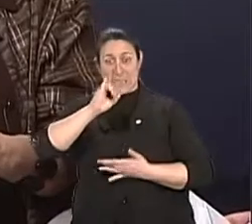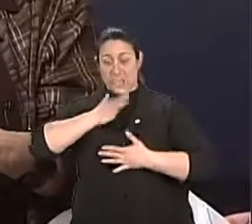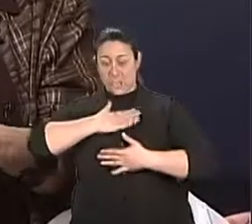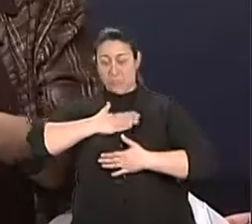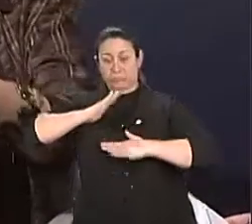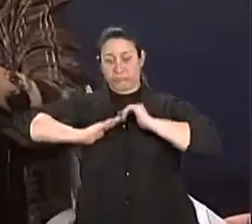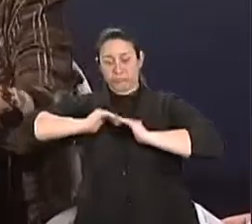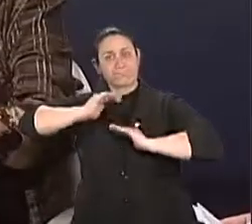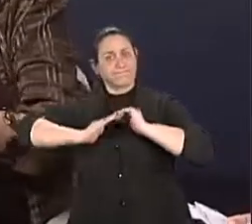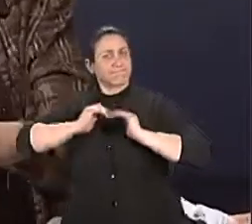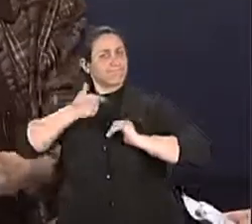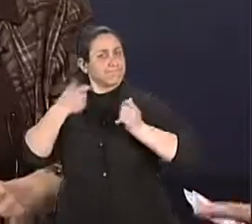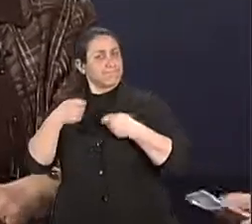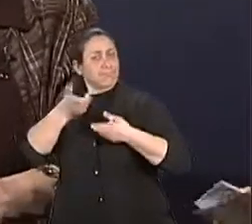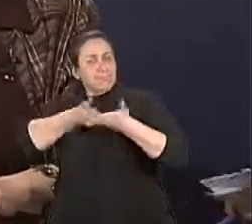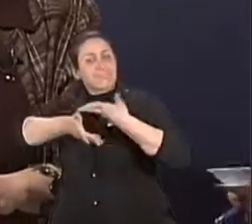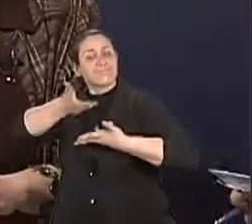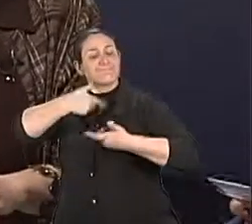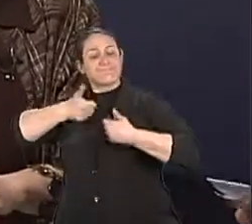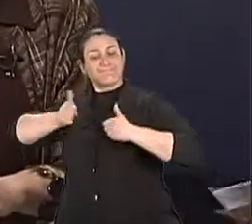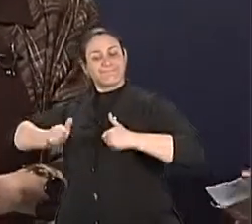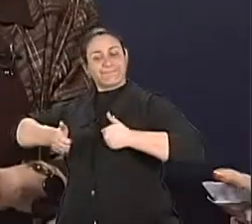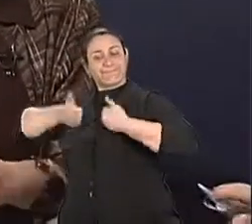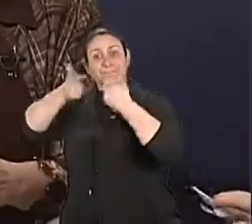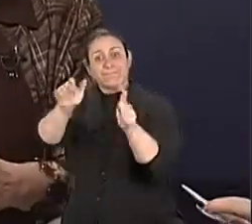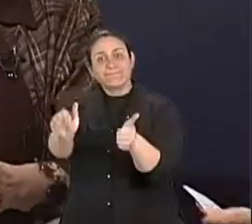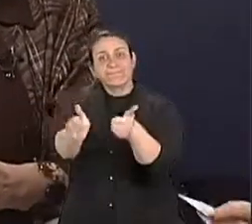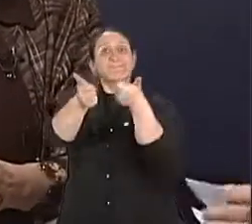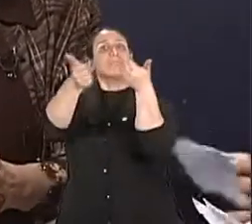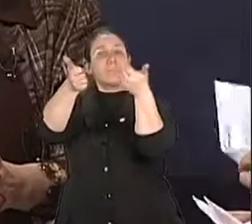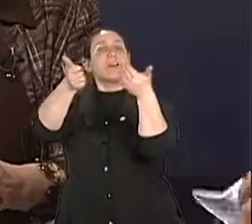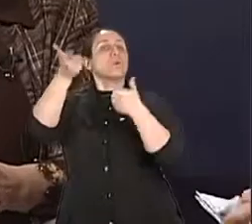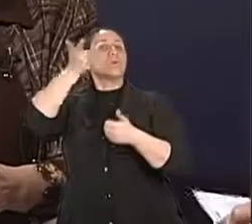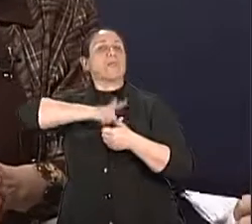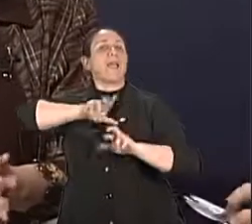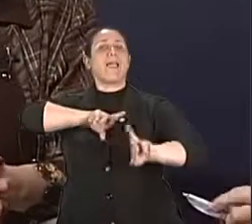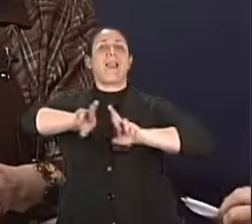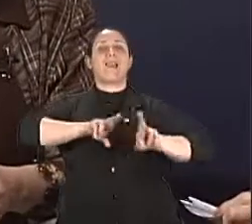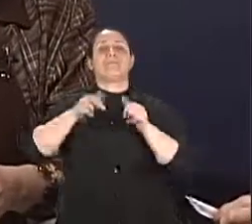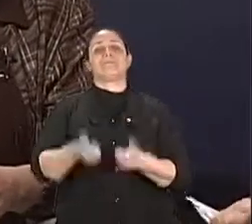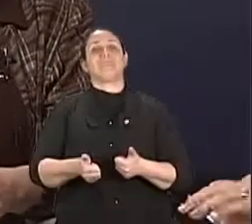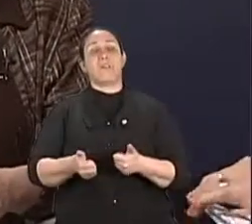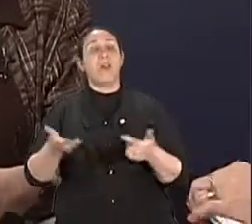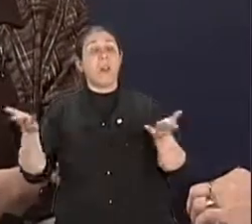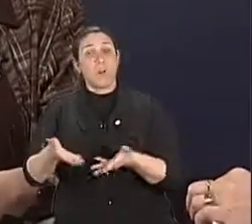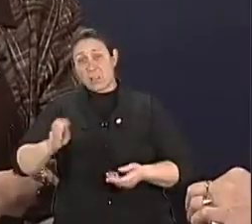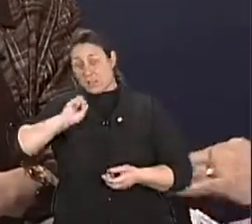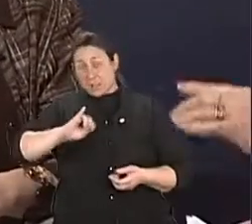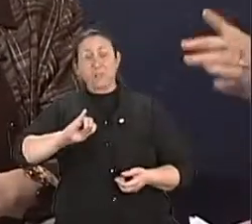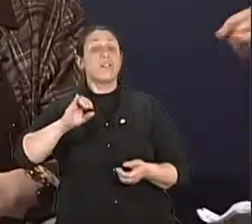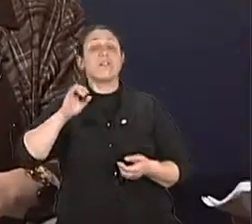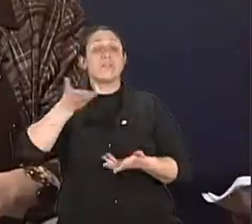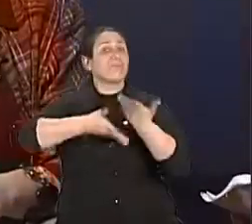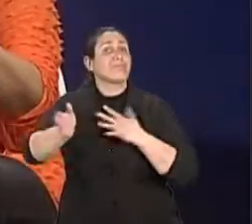intercâmbio, a relação vai crescer também. Então, o resgate é algo imprescindível e dá pra